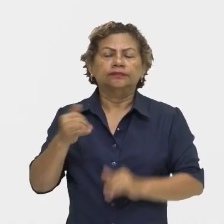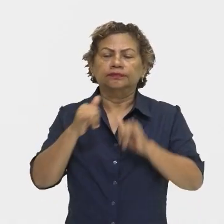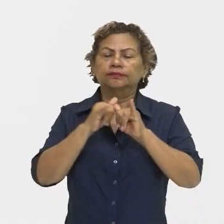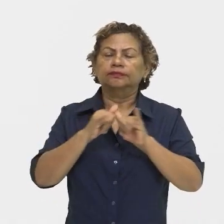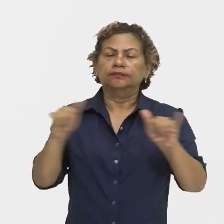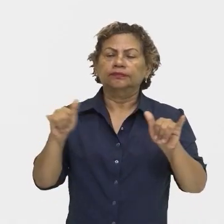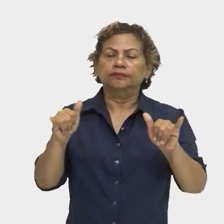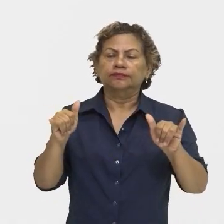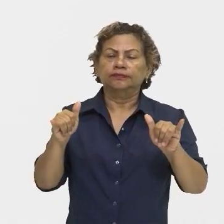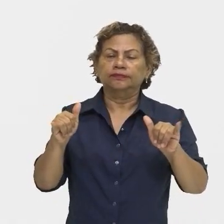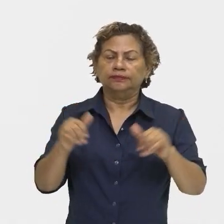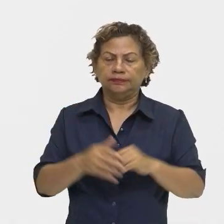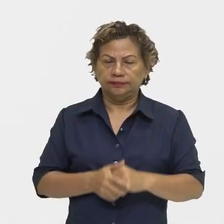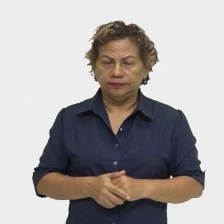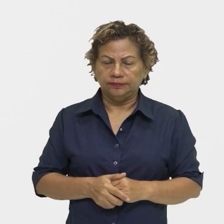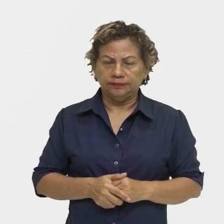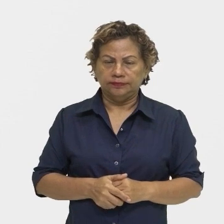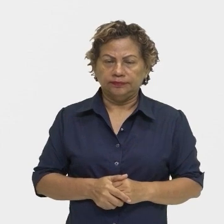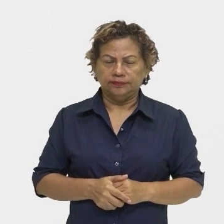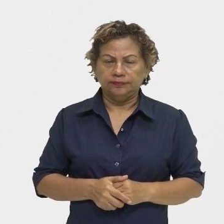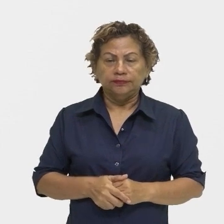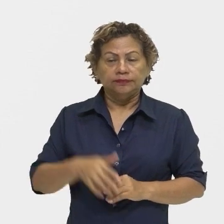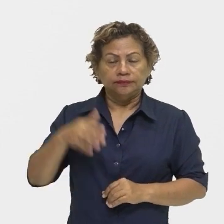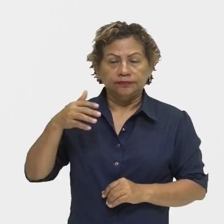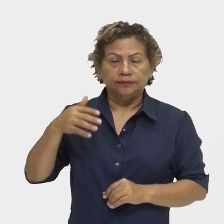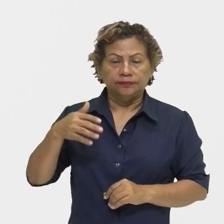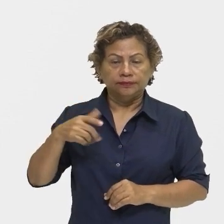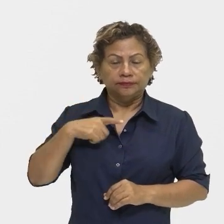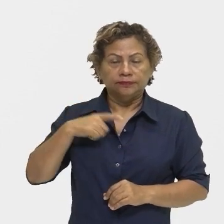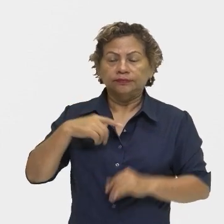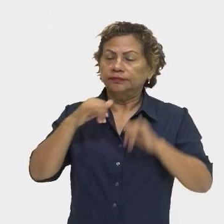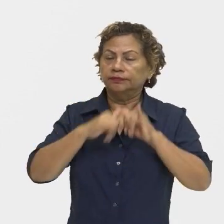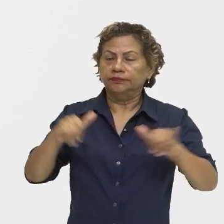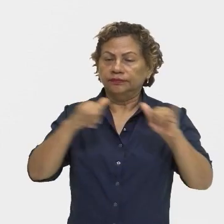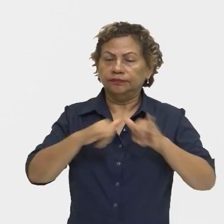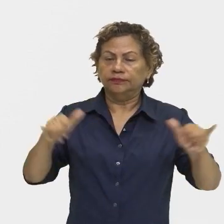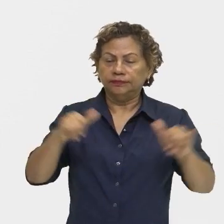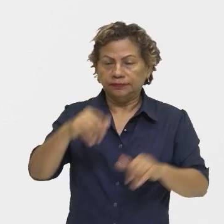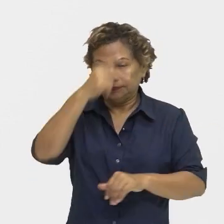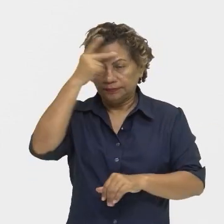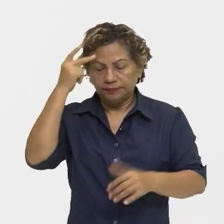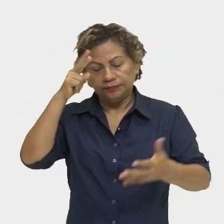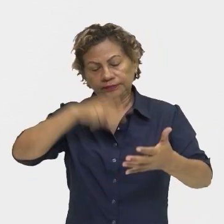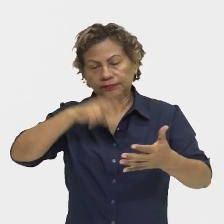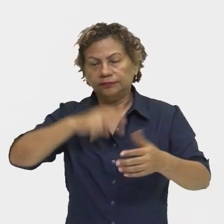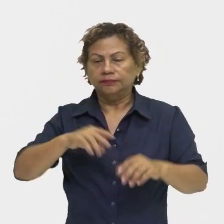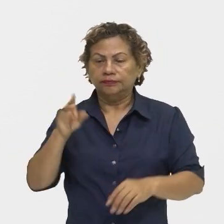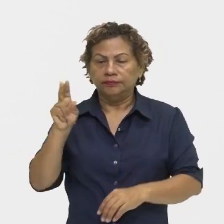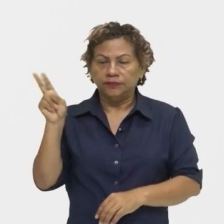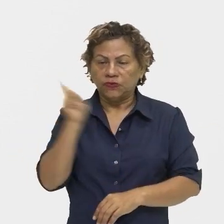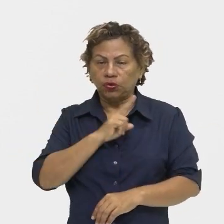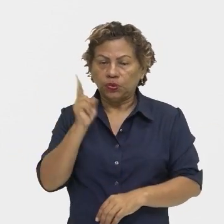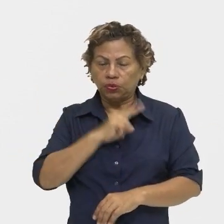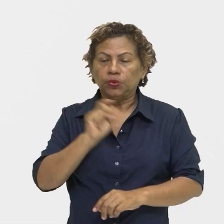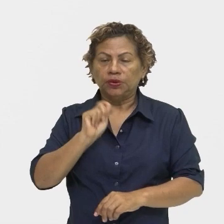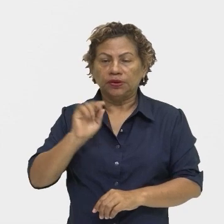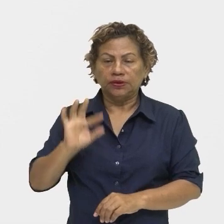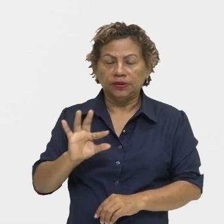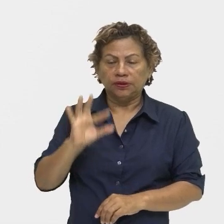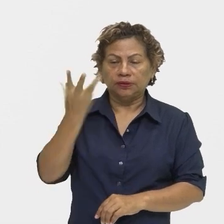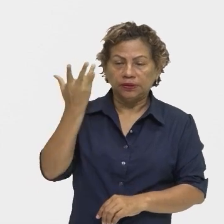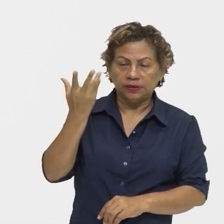intencionalidade discursiva do texto é informar o leitor, né? Com rapidez, sobre acontecimentos